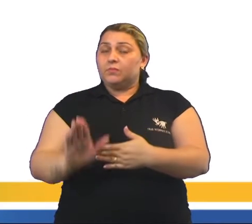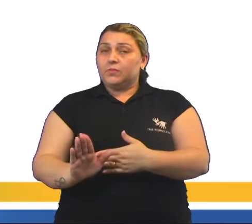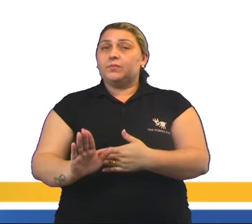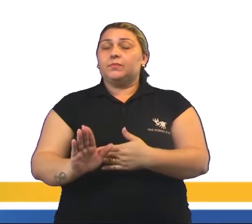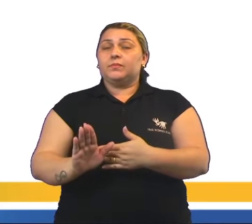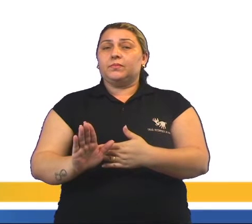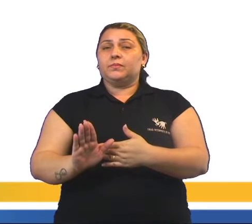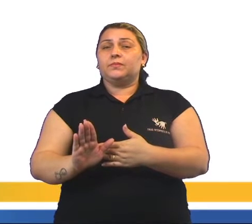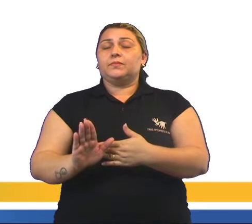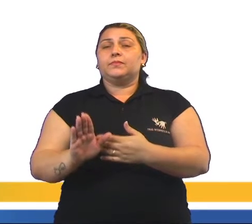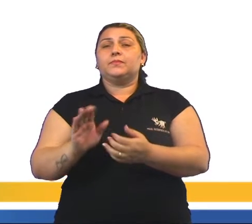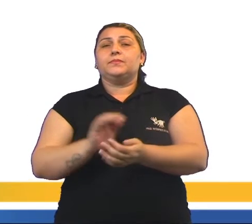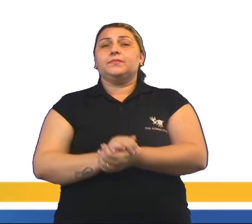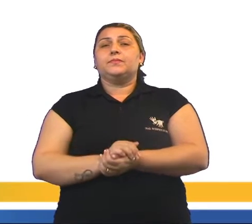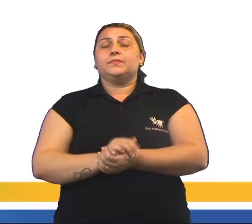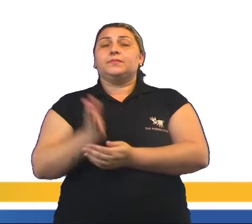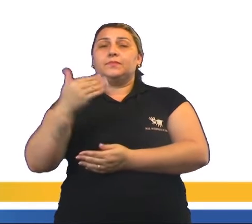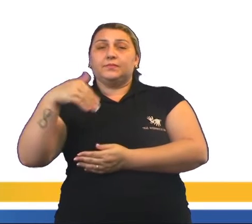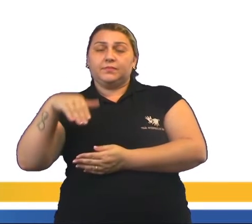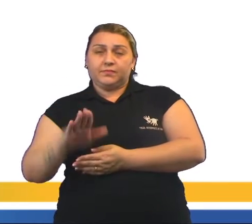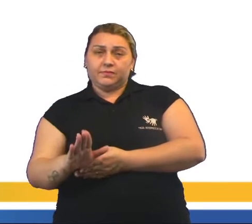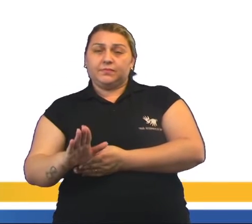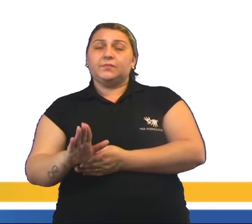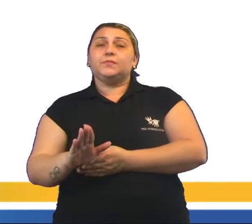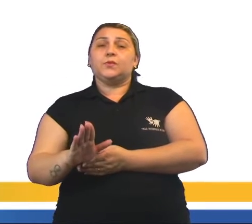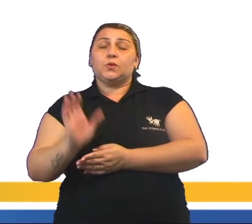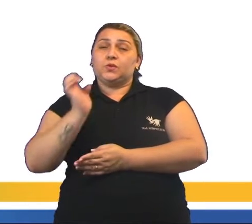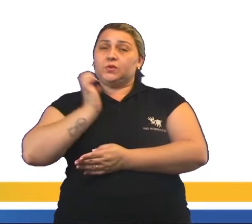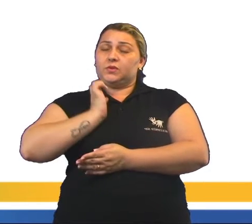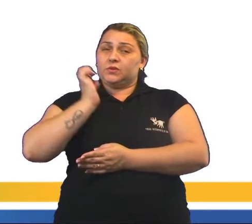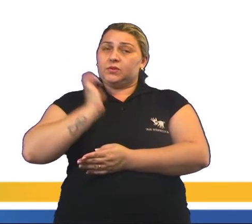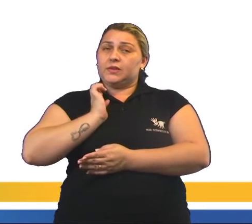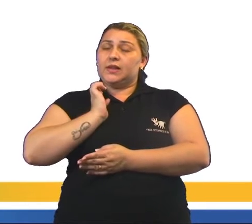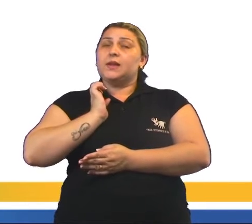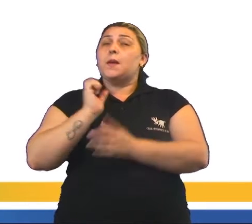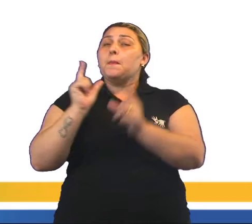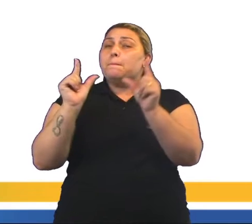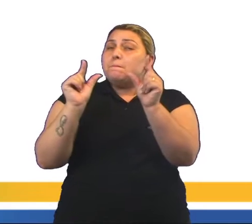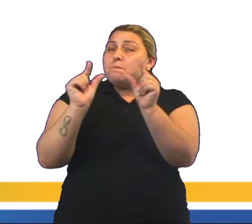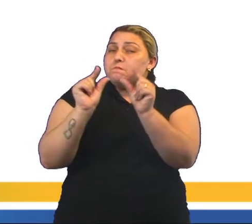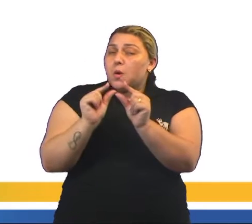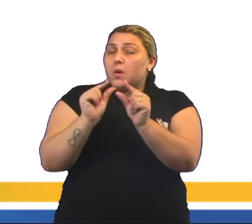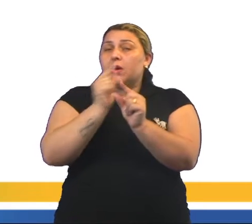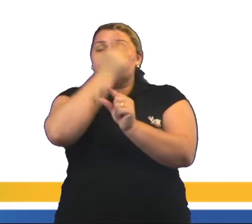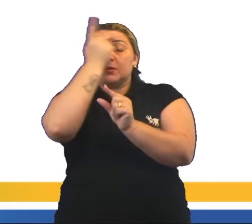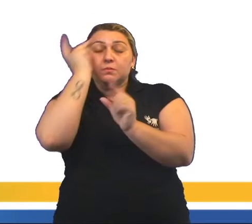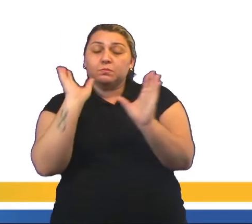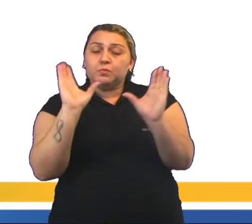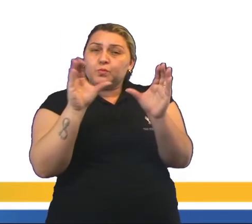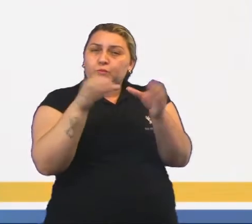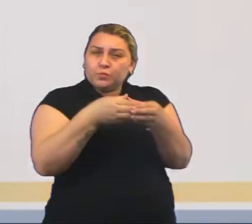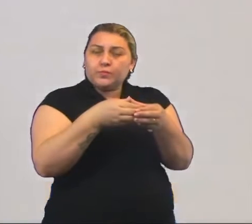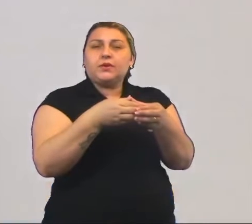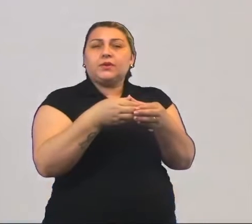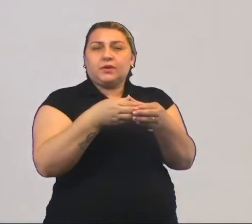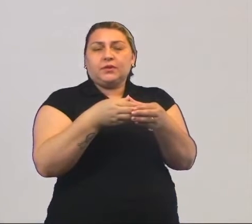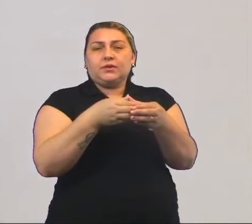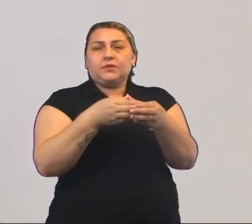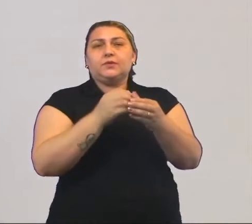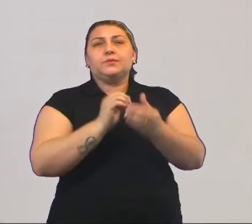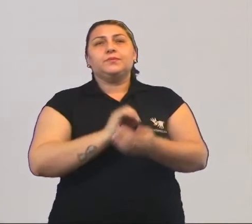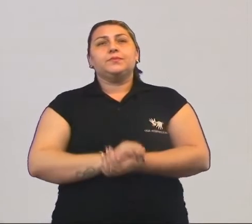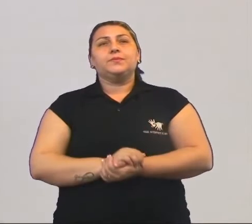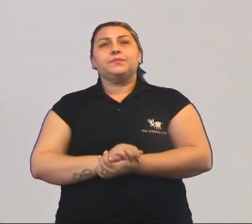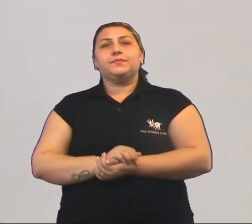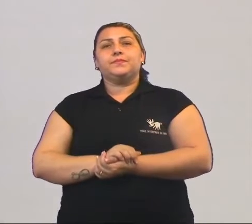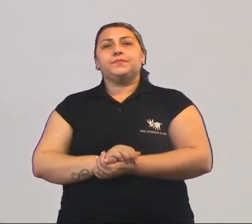concentração de riquezas nas mãos de uma classe social. Ou